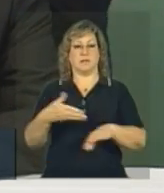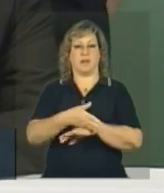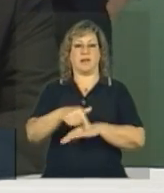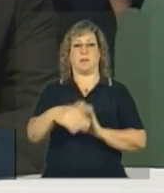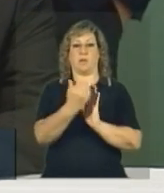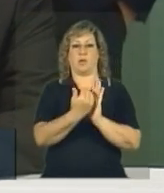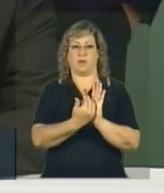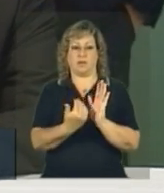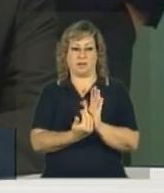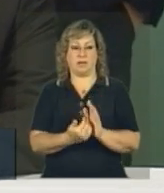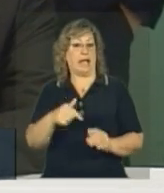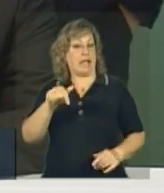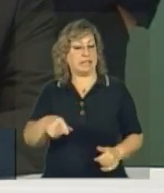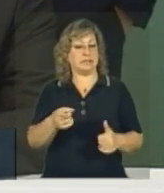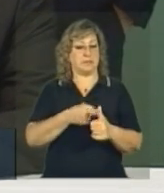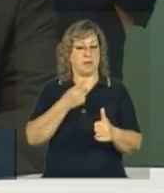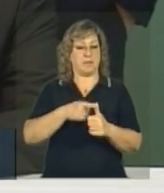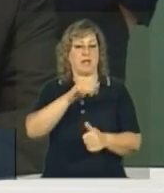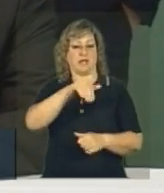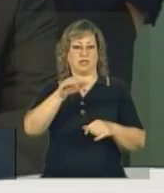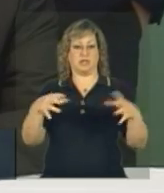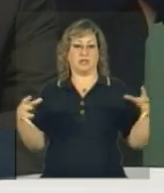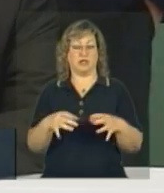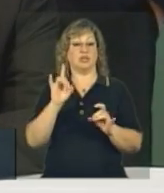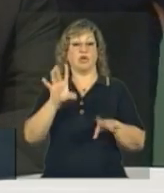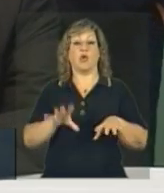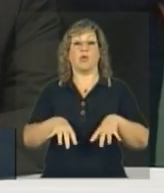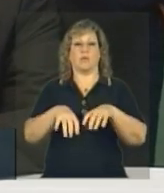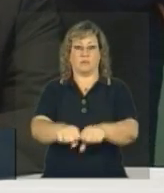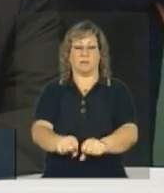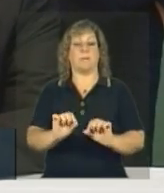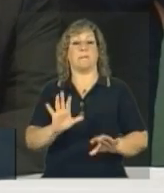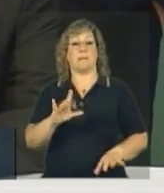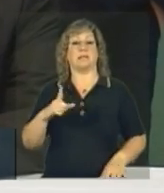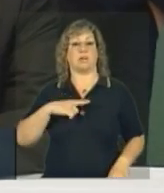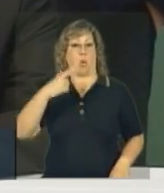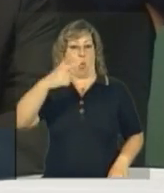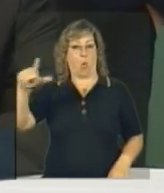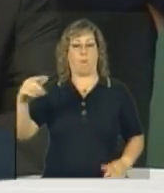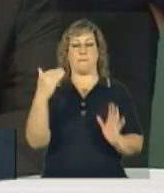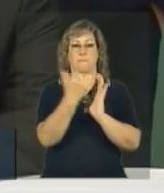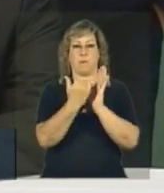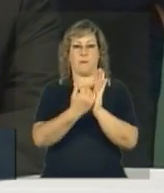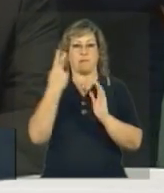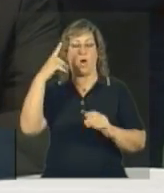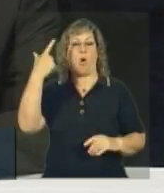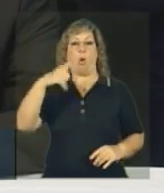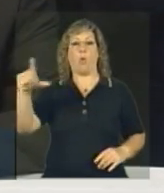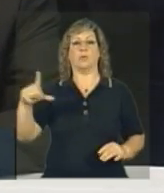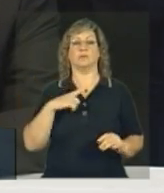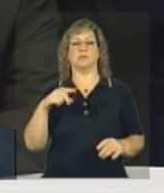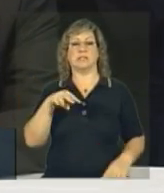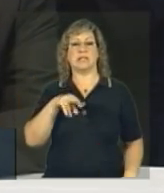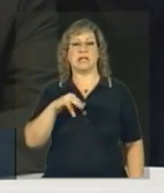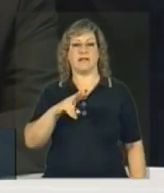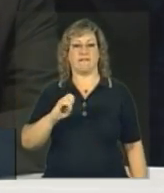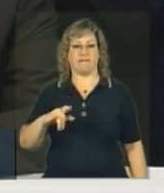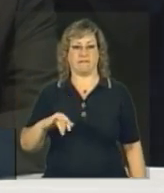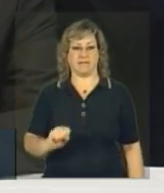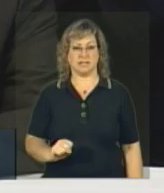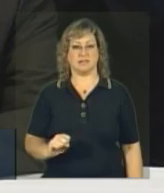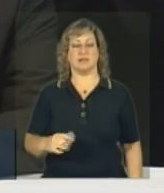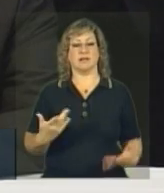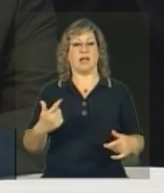programa. Essa é uma primeira chamada só da graduação. Nós temos os outros programas para os outros níveis. E,